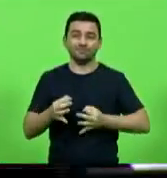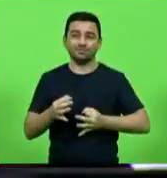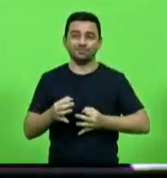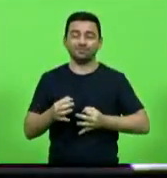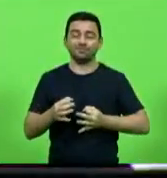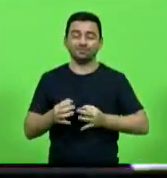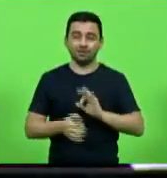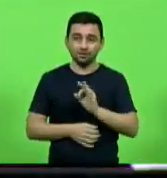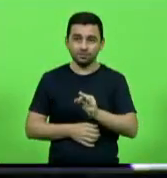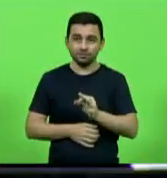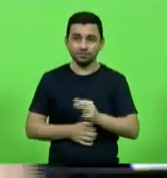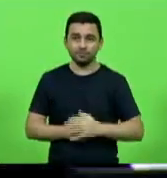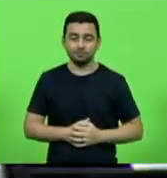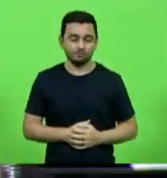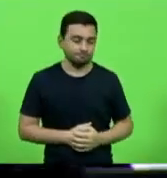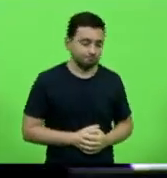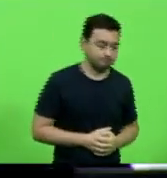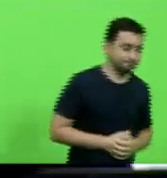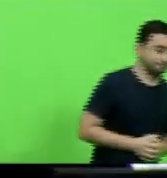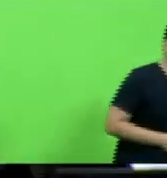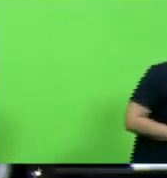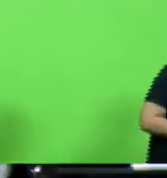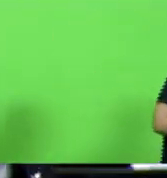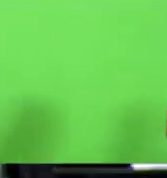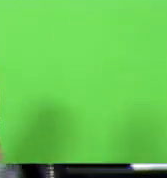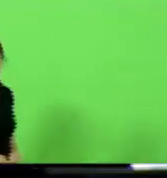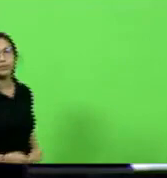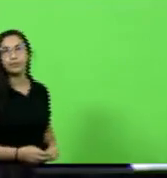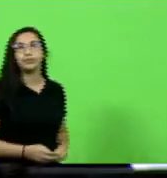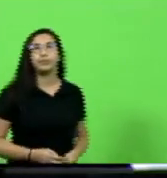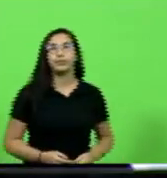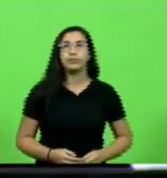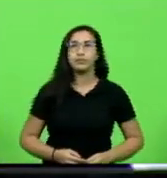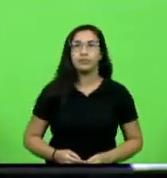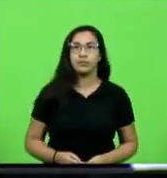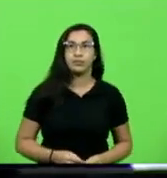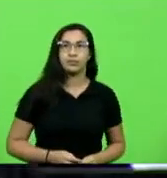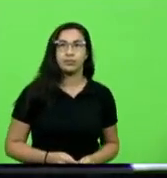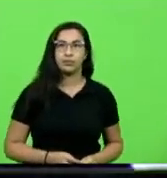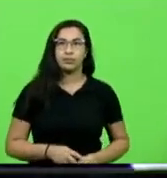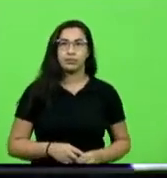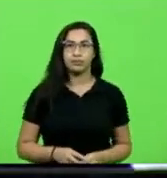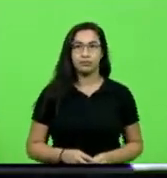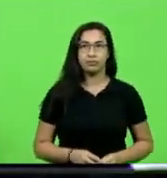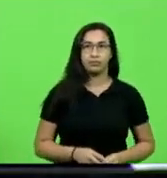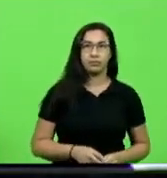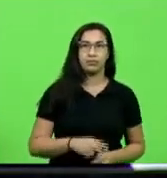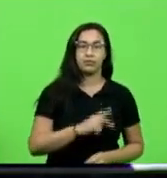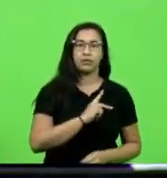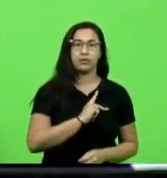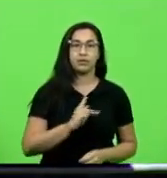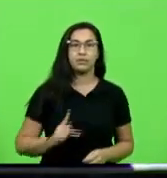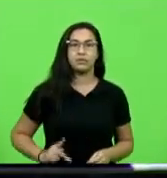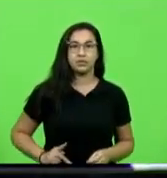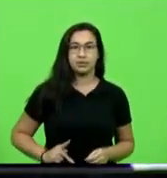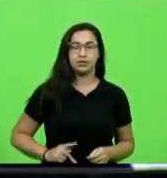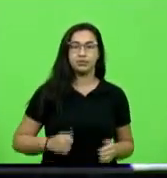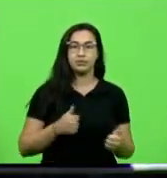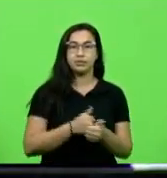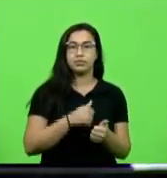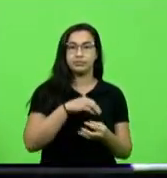Riesler presidente do tribunal de justiça e presidente da comissão mista do tribunal misto